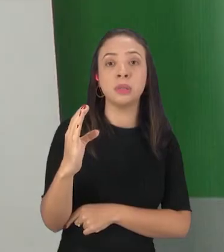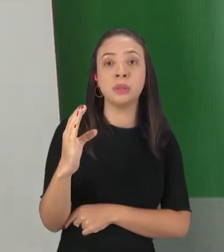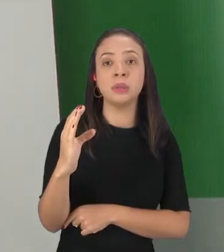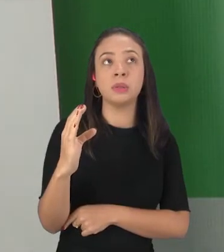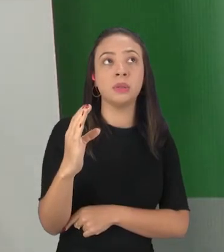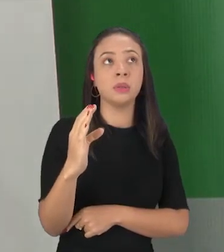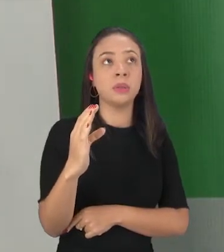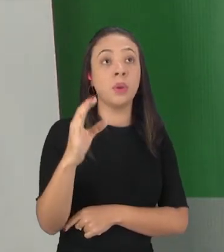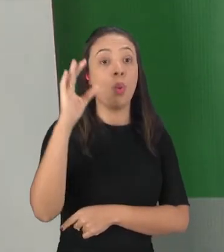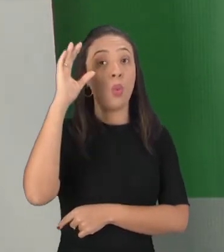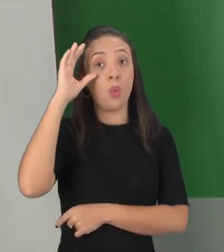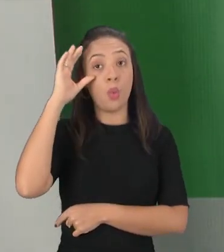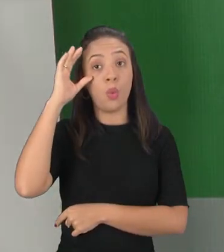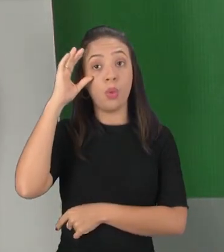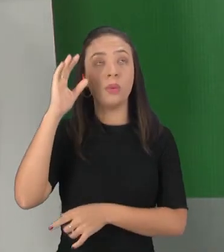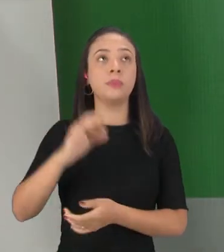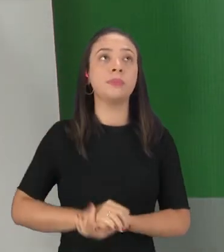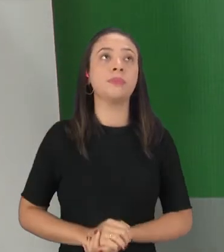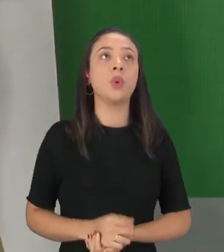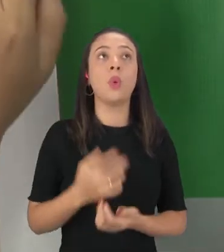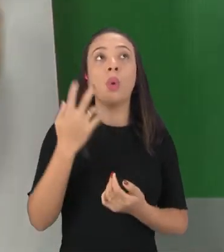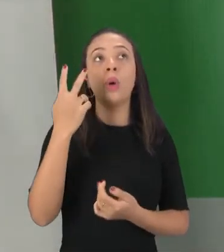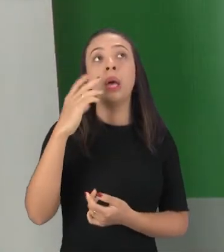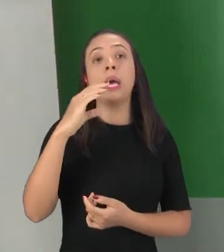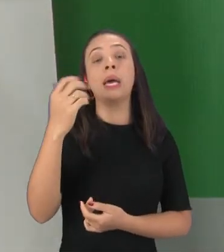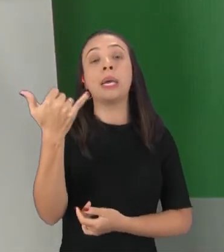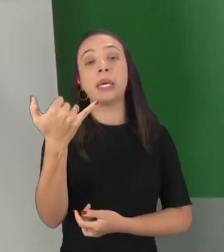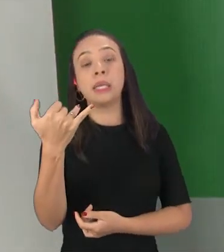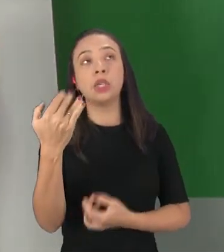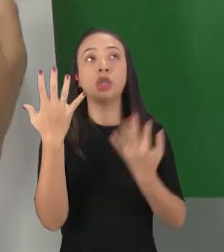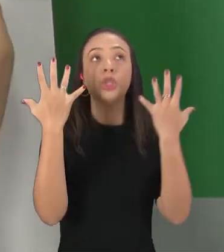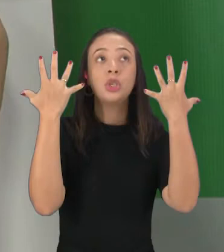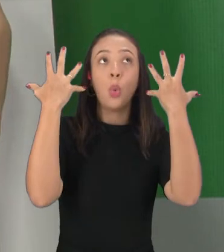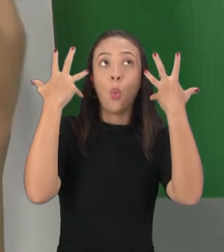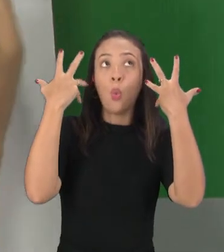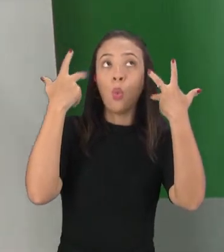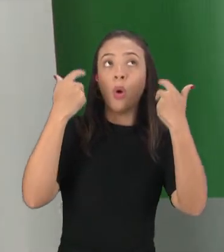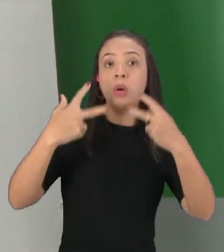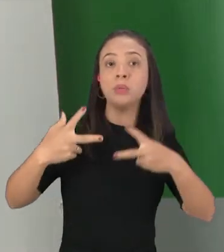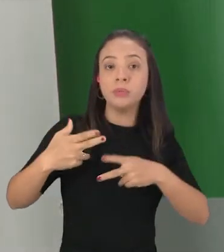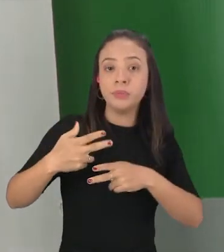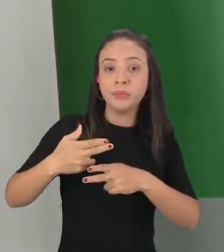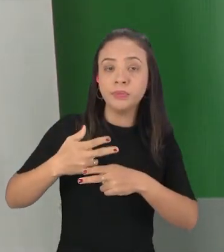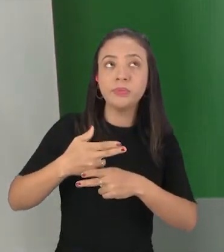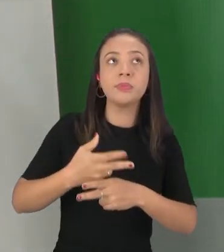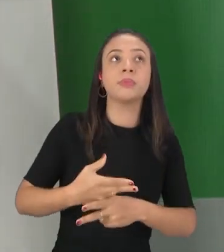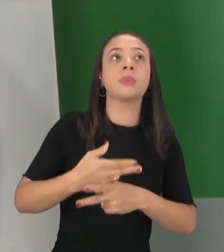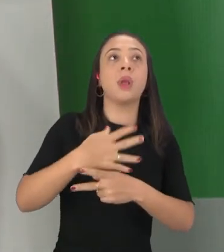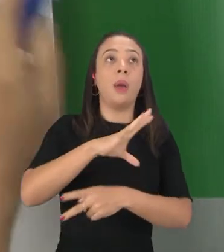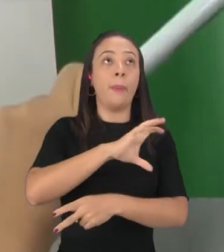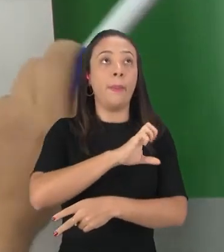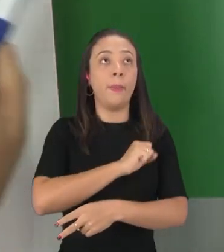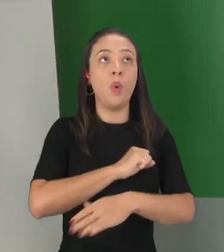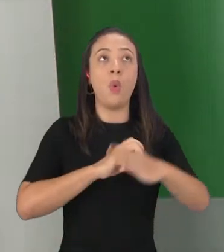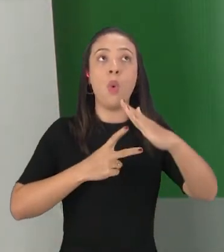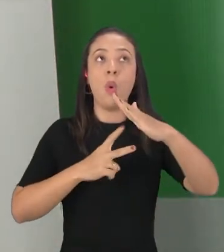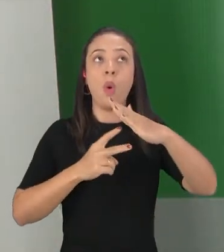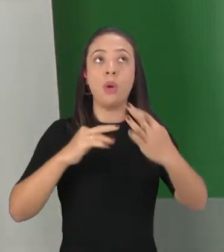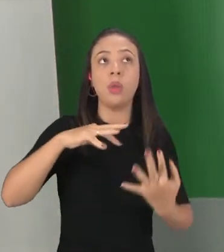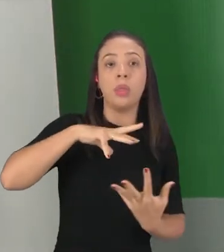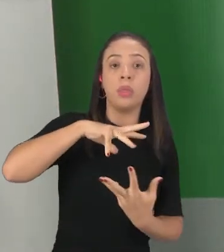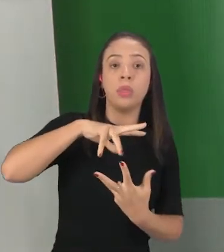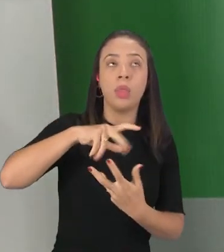O comum que nós temos aqui é Canetinha, Leão, Tesouro, Amor, Praça, Terra, Pasto, Gorila,